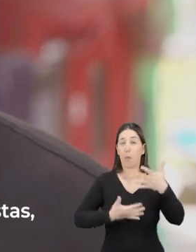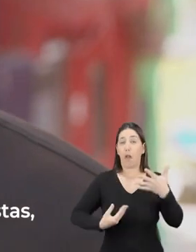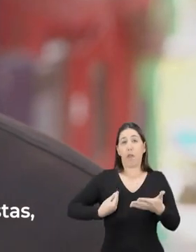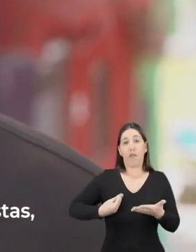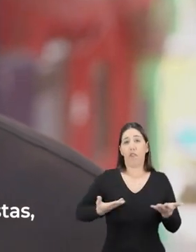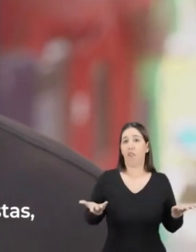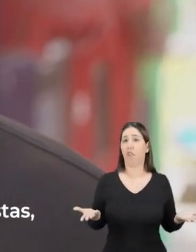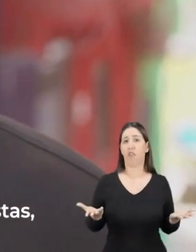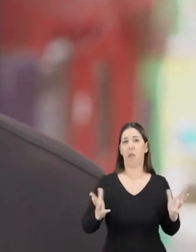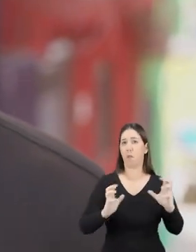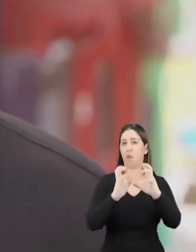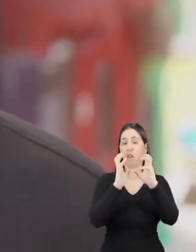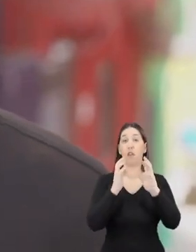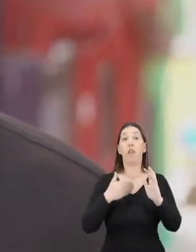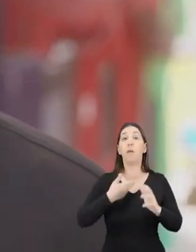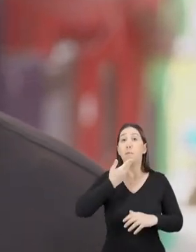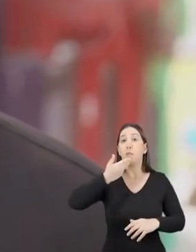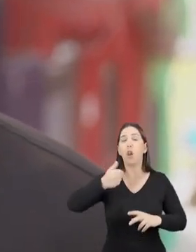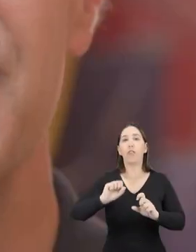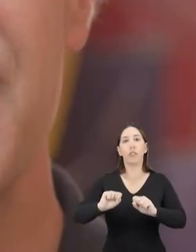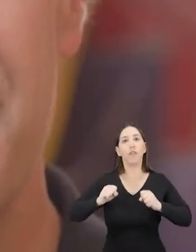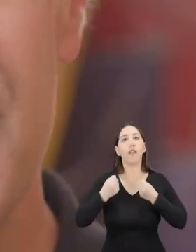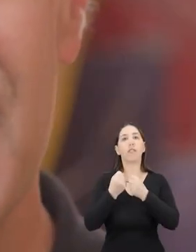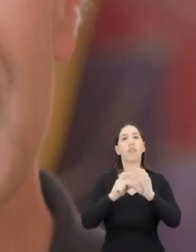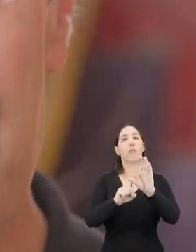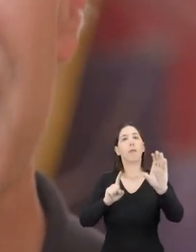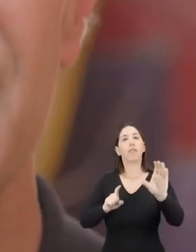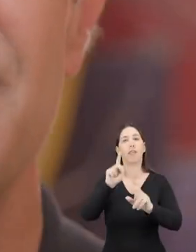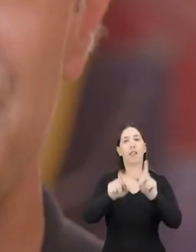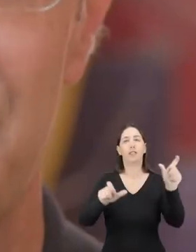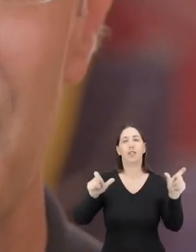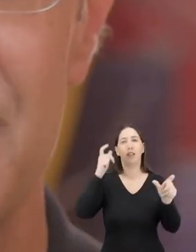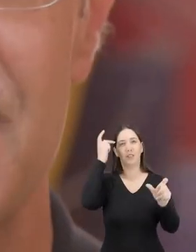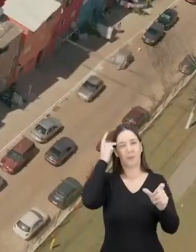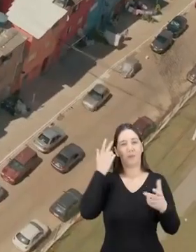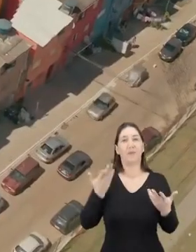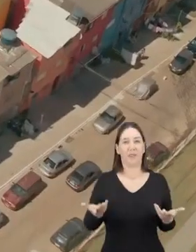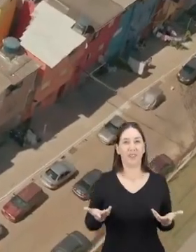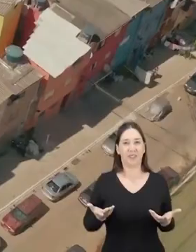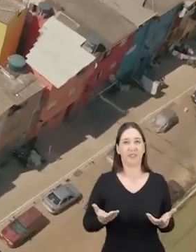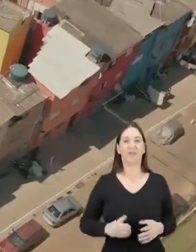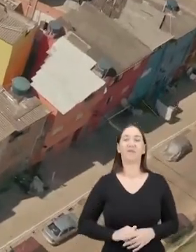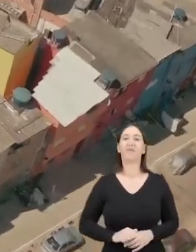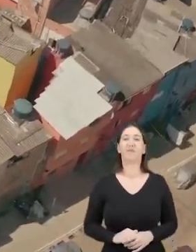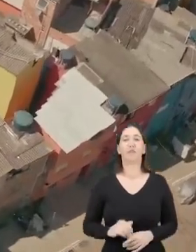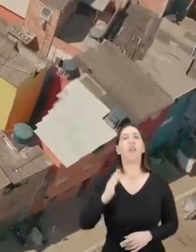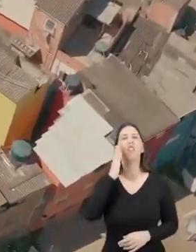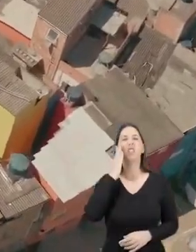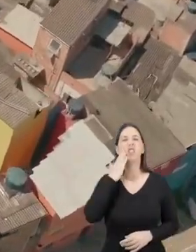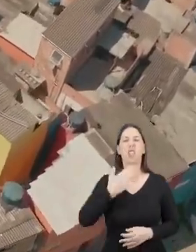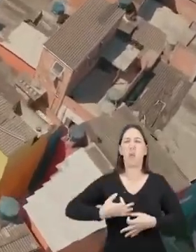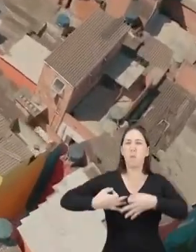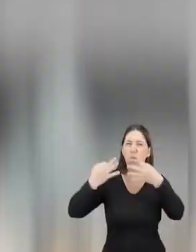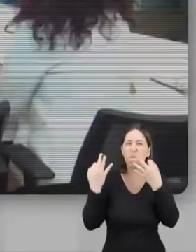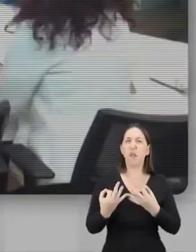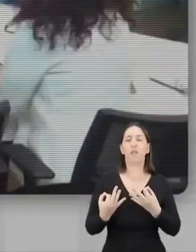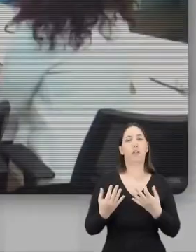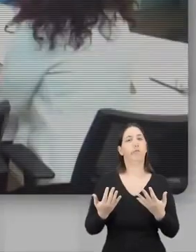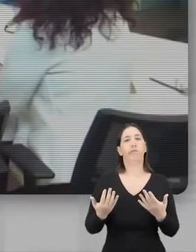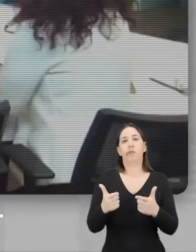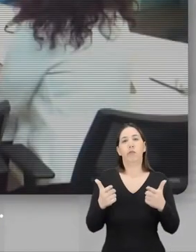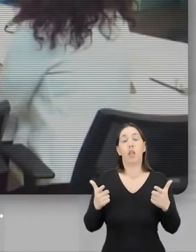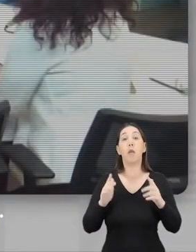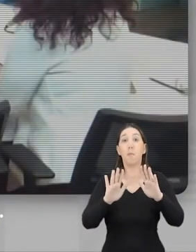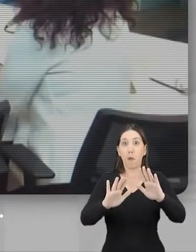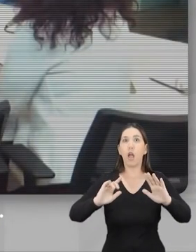para manter as nossas conquistas, mudar o que for preciso e defender a independência dos paulistas. Sei que as coisas não estão perfeitas, com acertos e